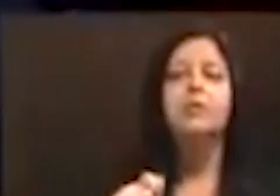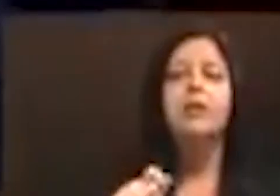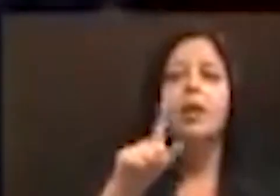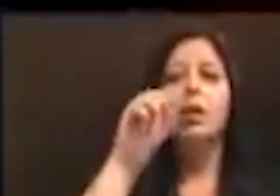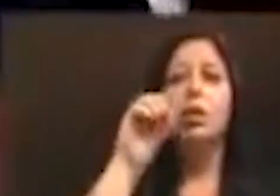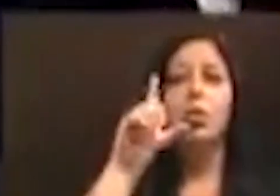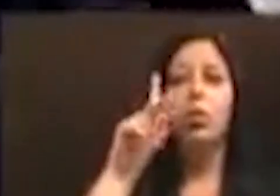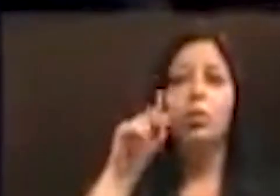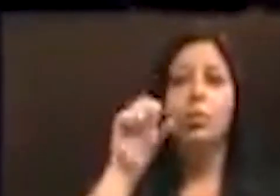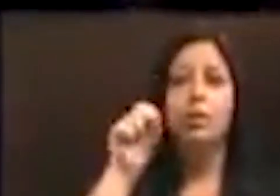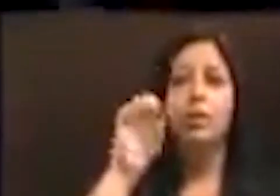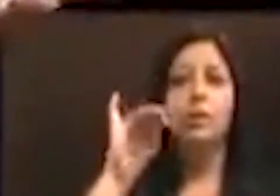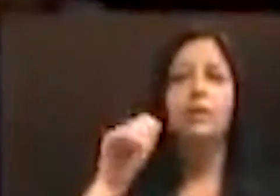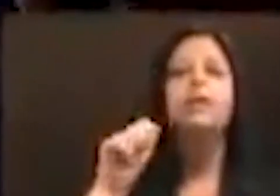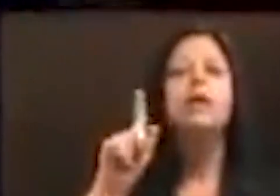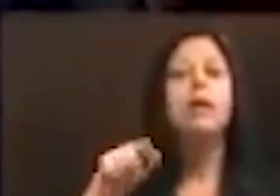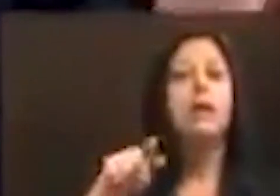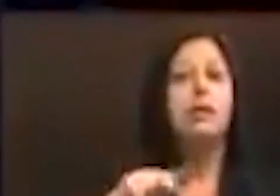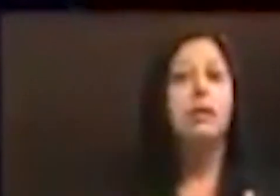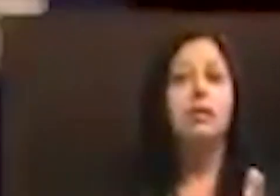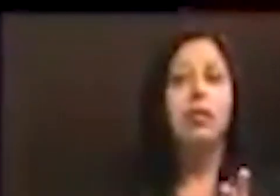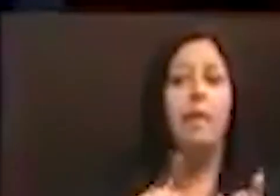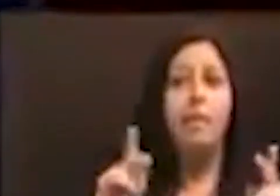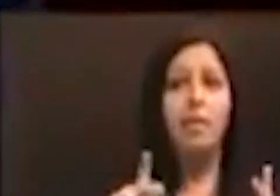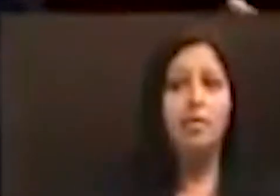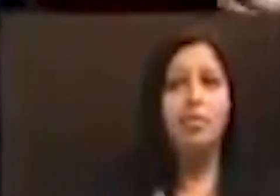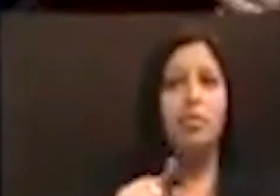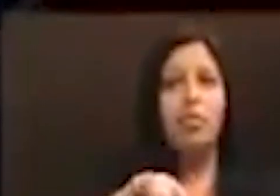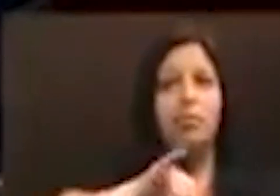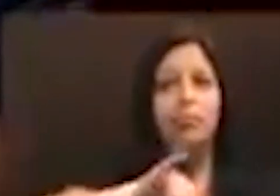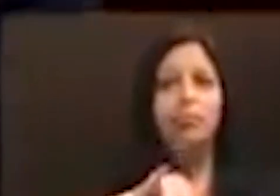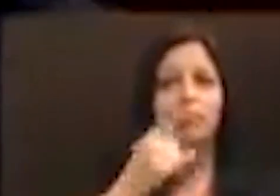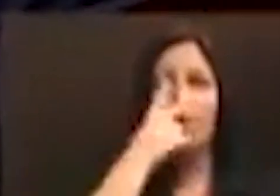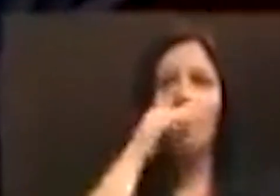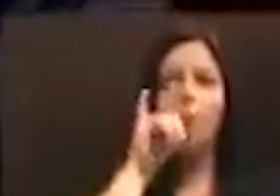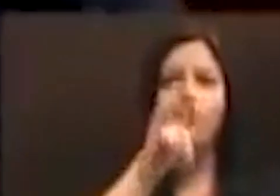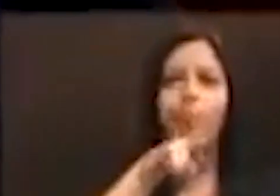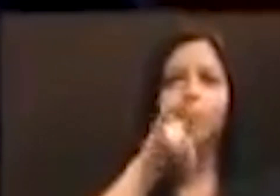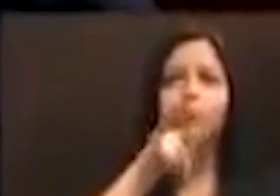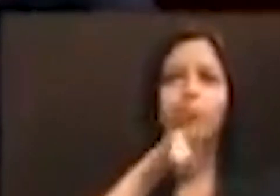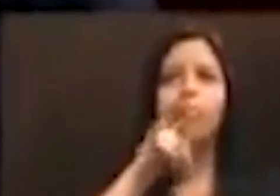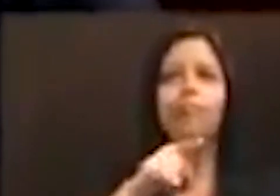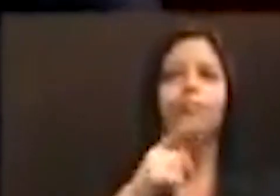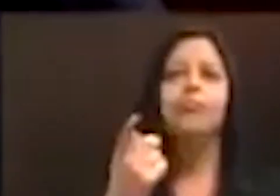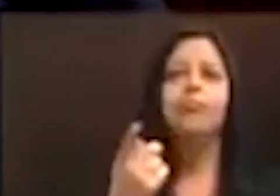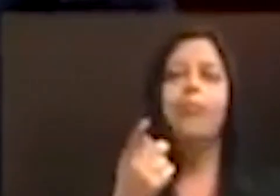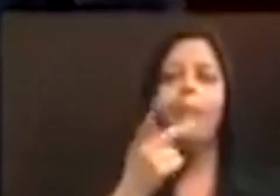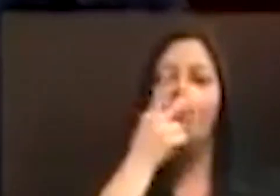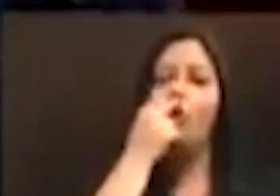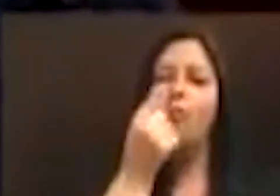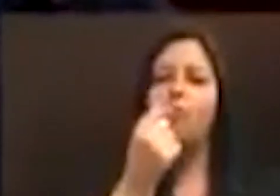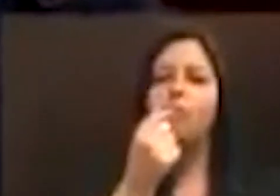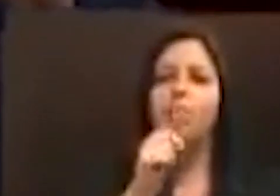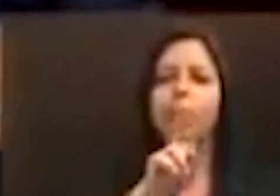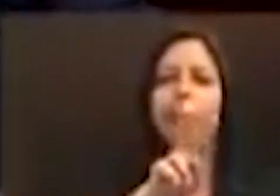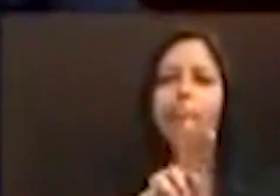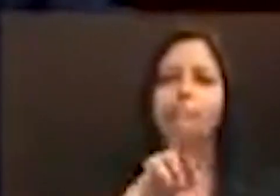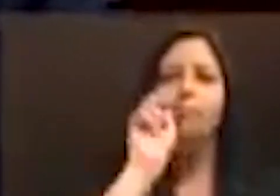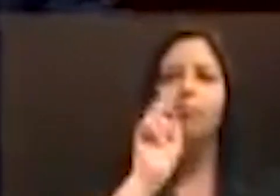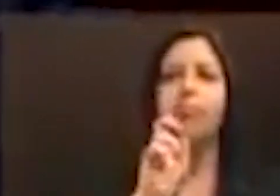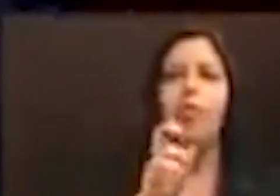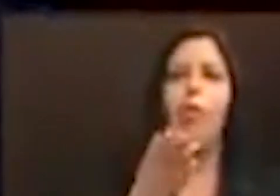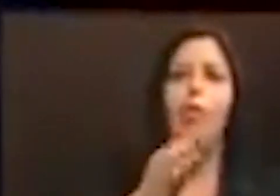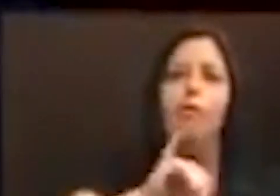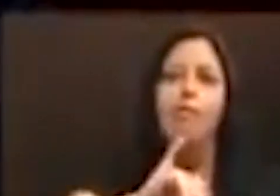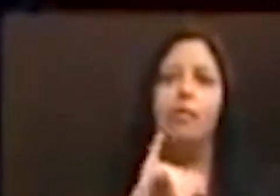pessoa que dá golpe ou ludibria, alguém para obter lucro ou